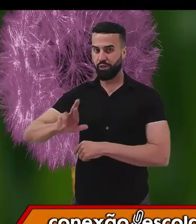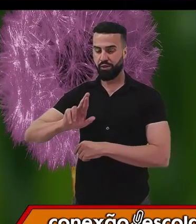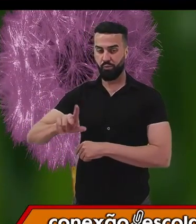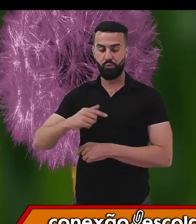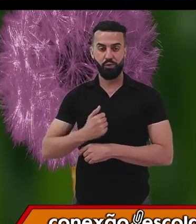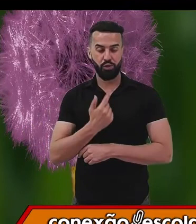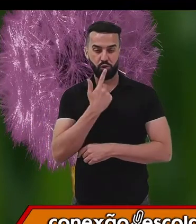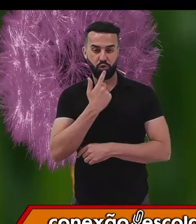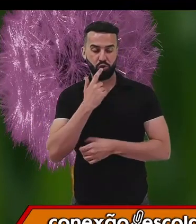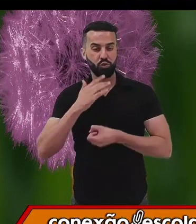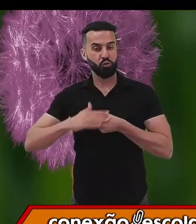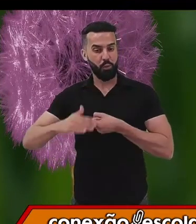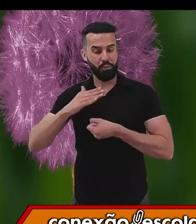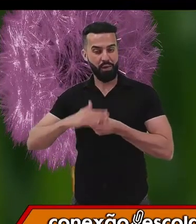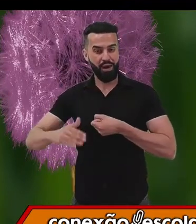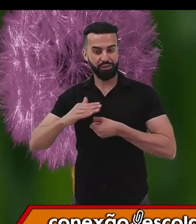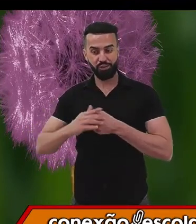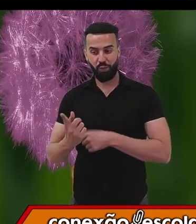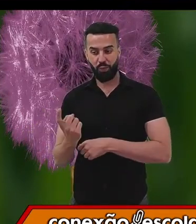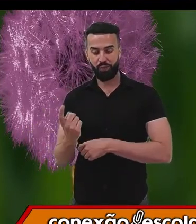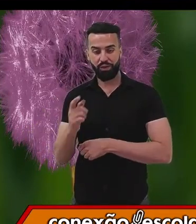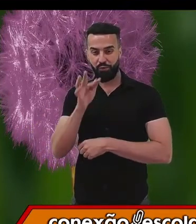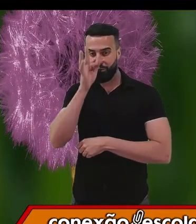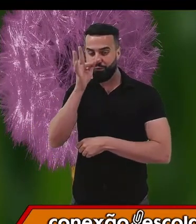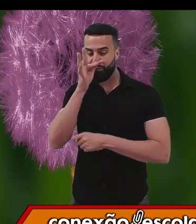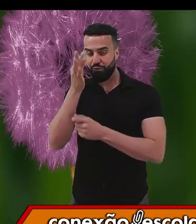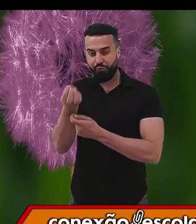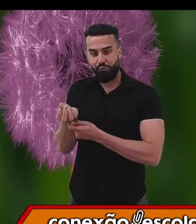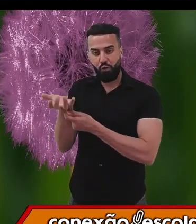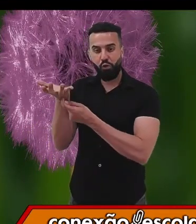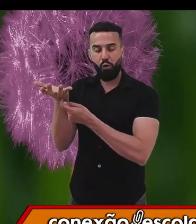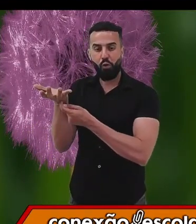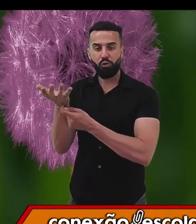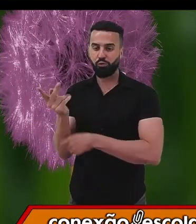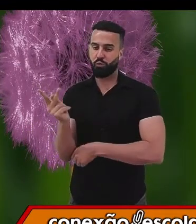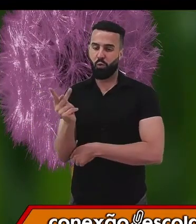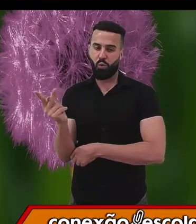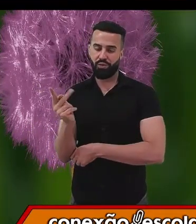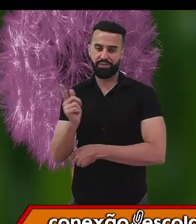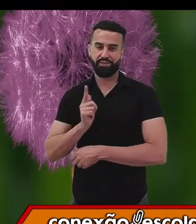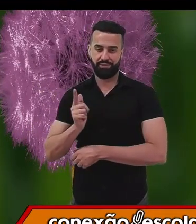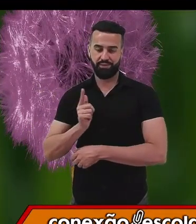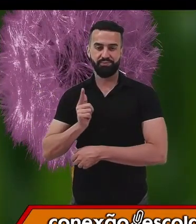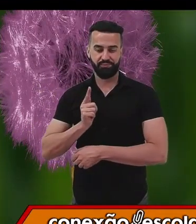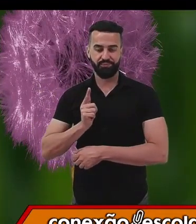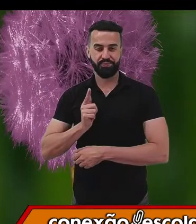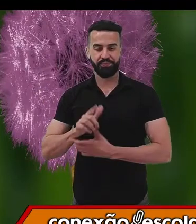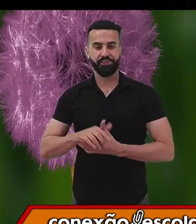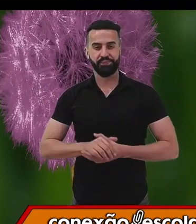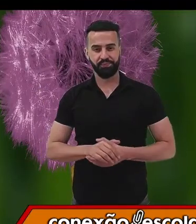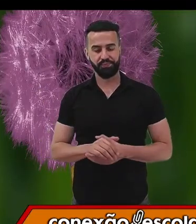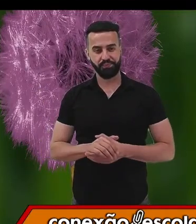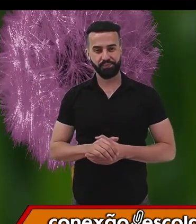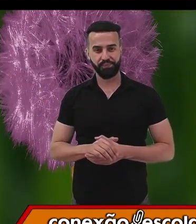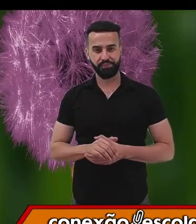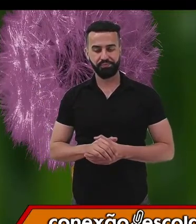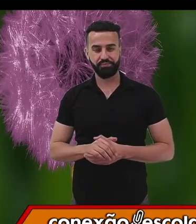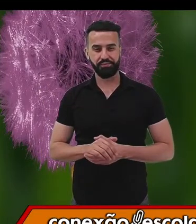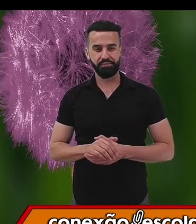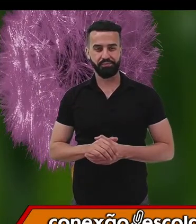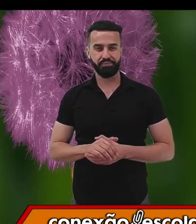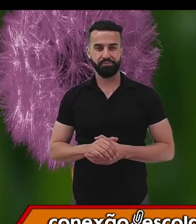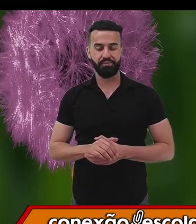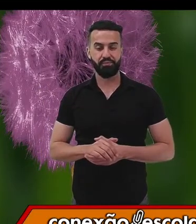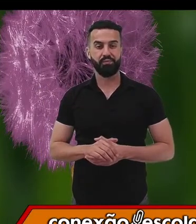as células reprodutivas vêm de uma única flor, que já possui os dois sexos. No caso da reprodução